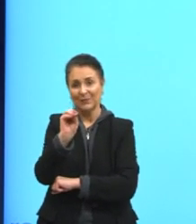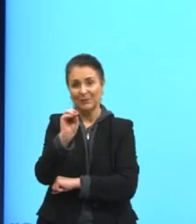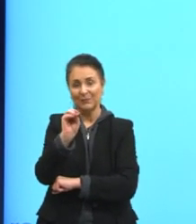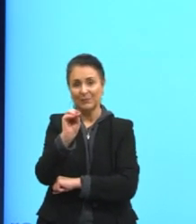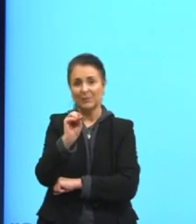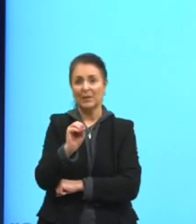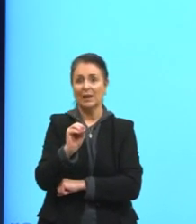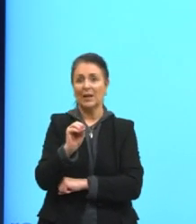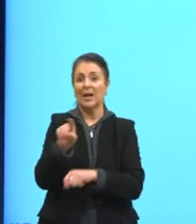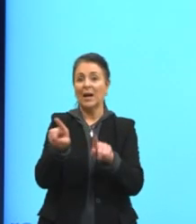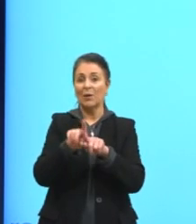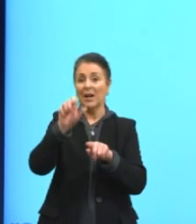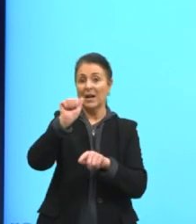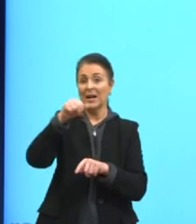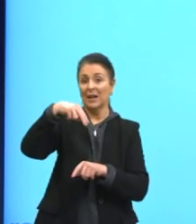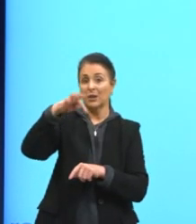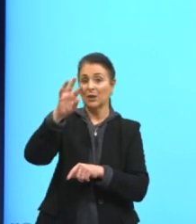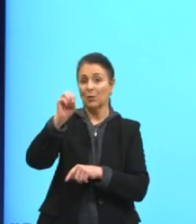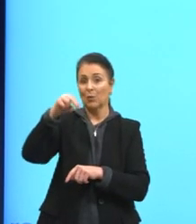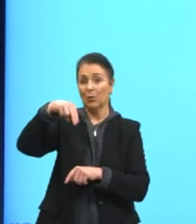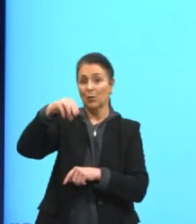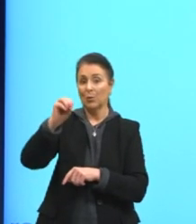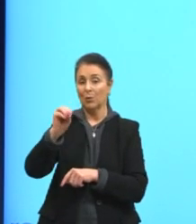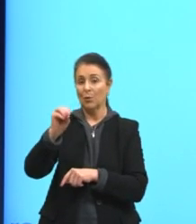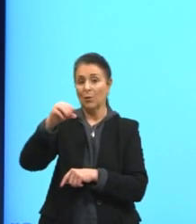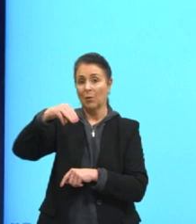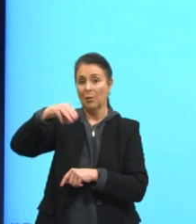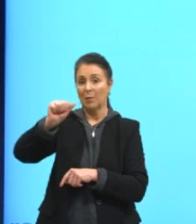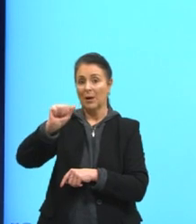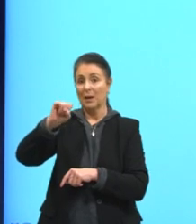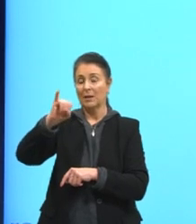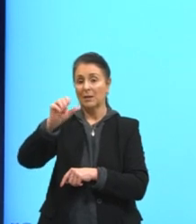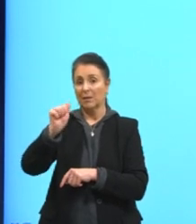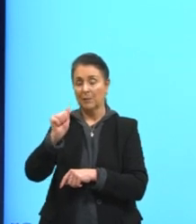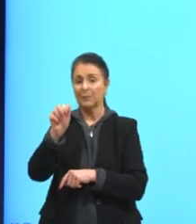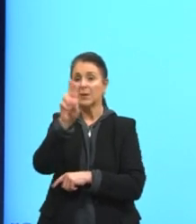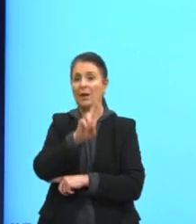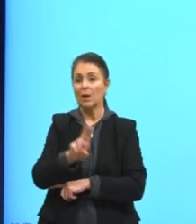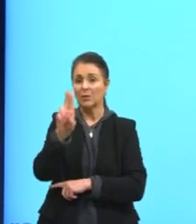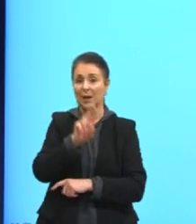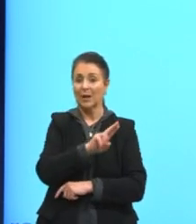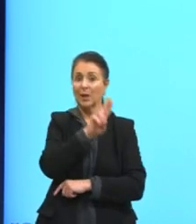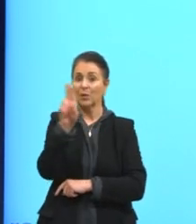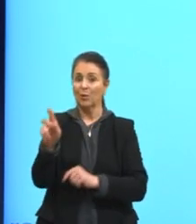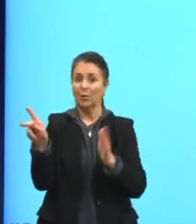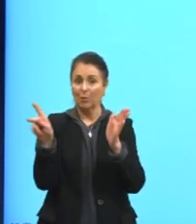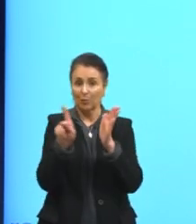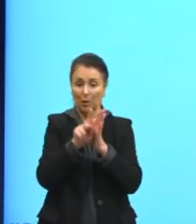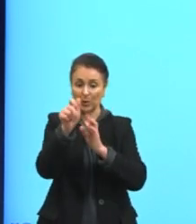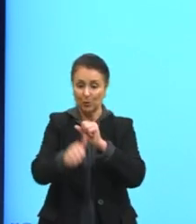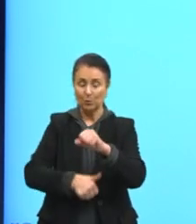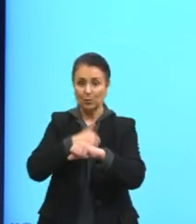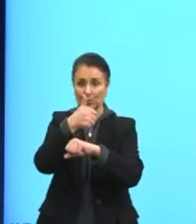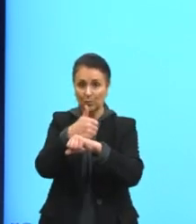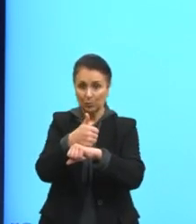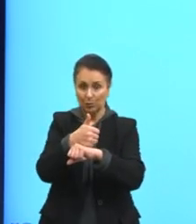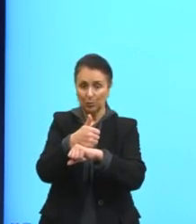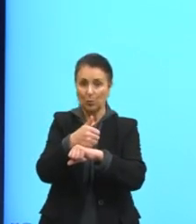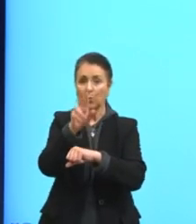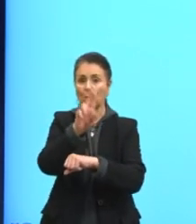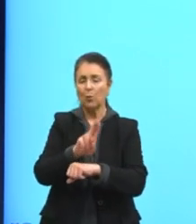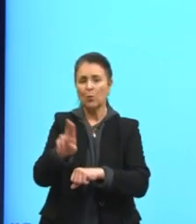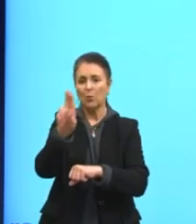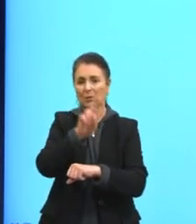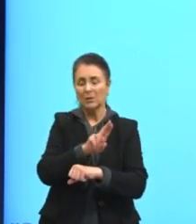A antonomásia, que é uma forma de perífrase, aplicada aos nomes próprios, ou seja, na substituição dos mesmos, por